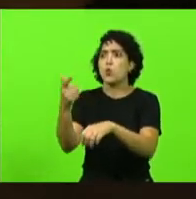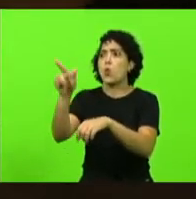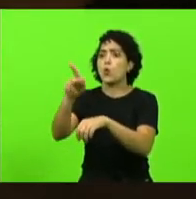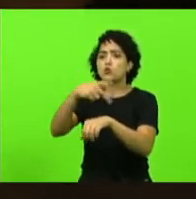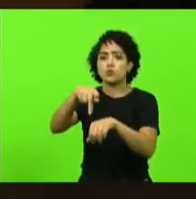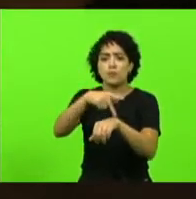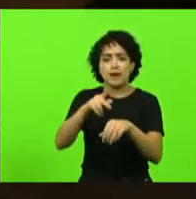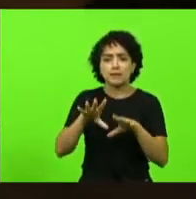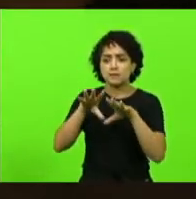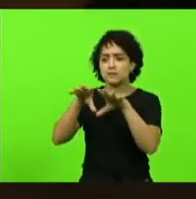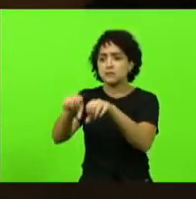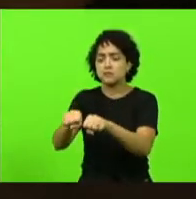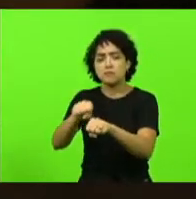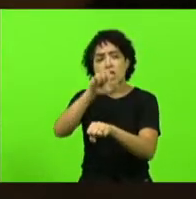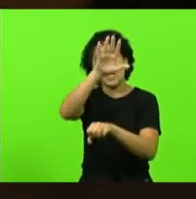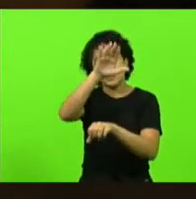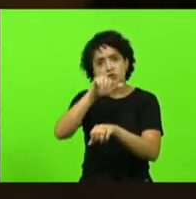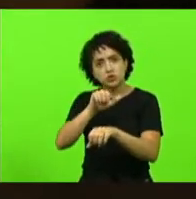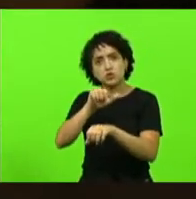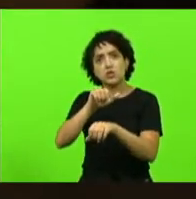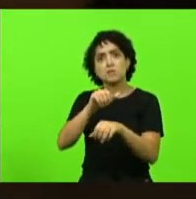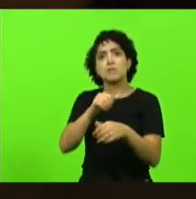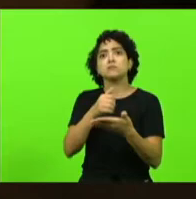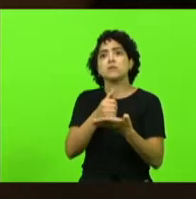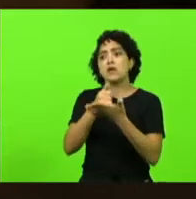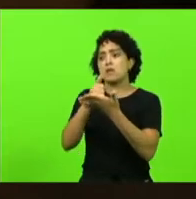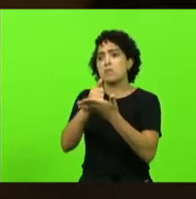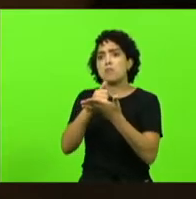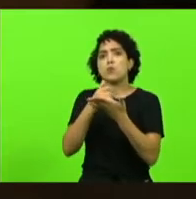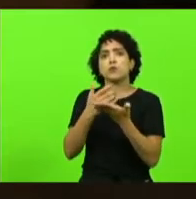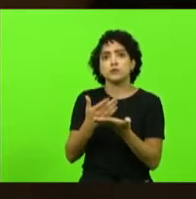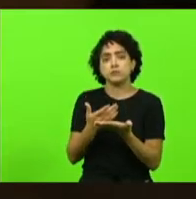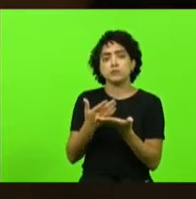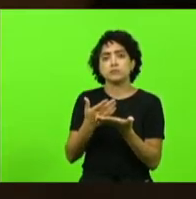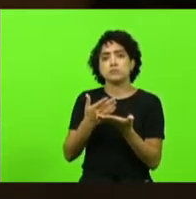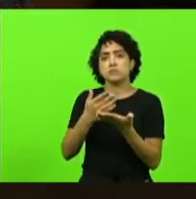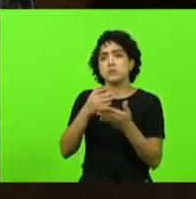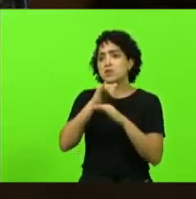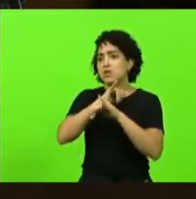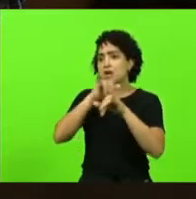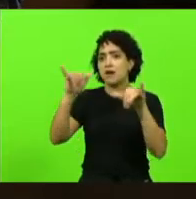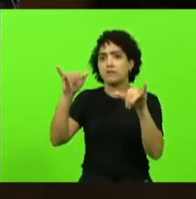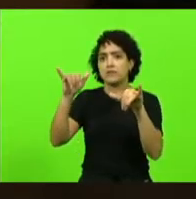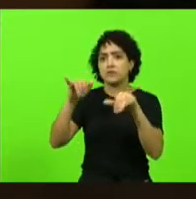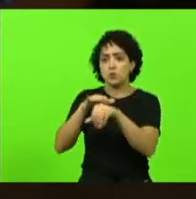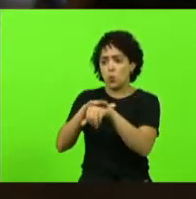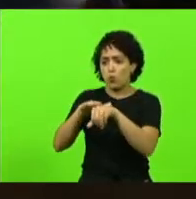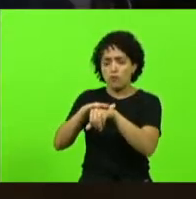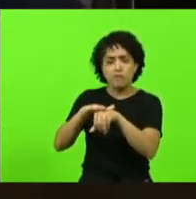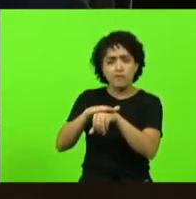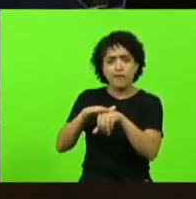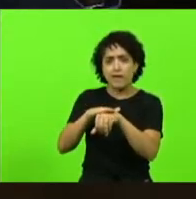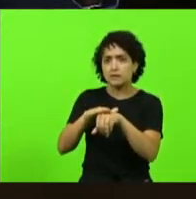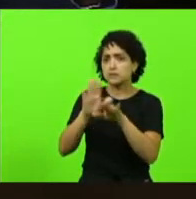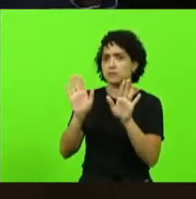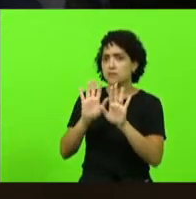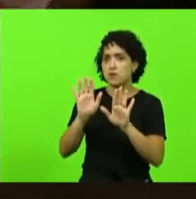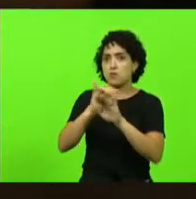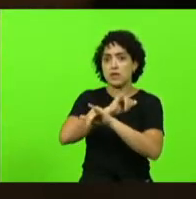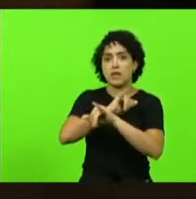chama os seus comandantes militares e anuncia e anuncia simplesmente ele não conversa ele anuncia